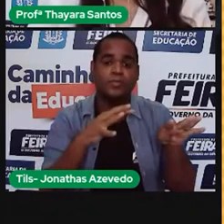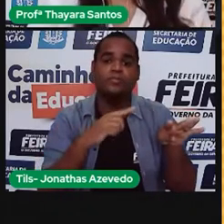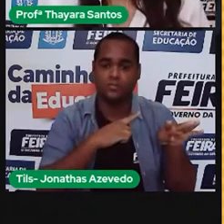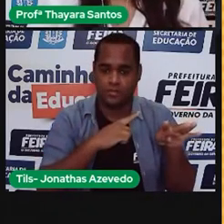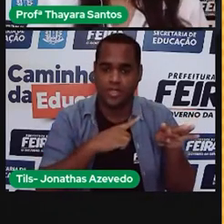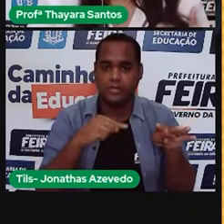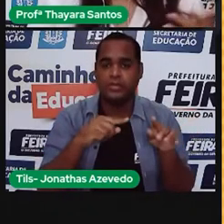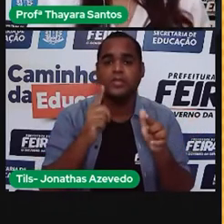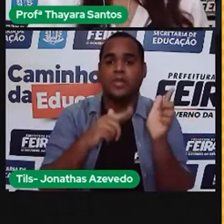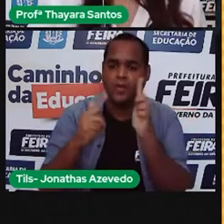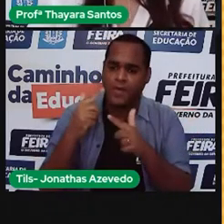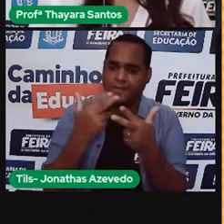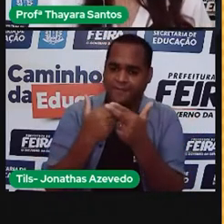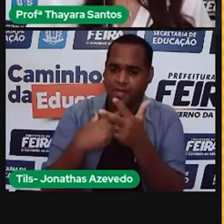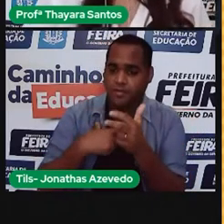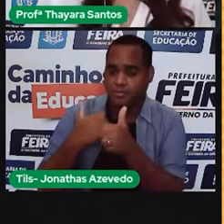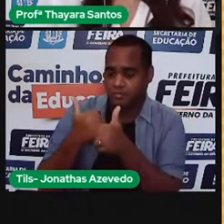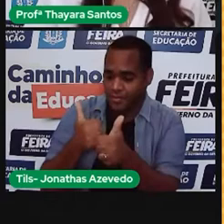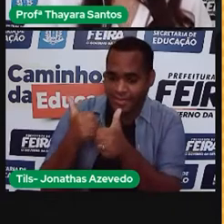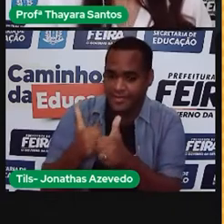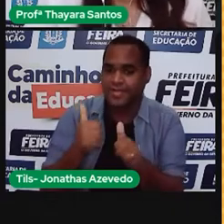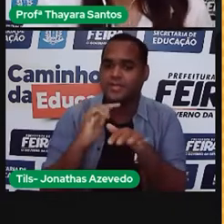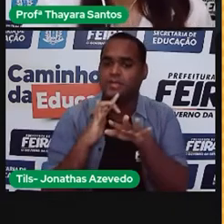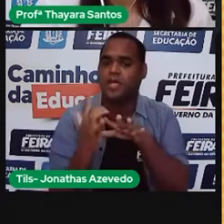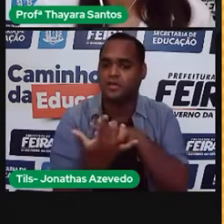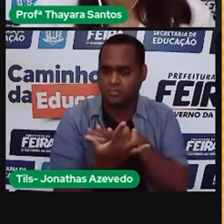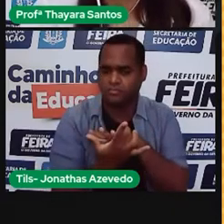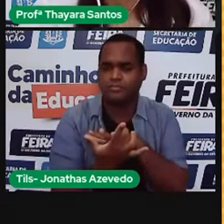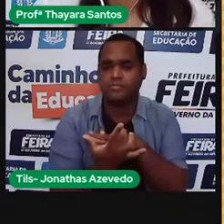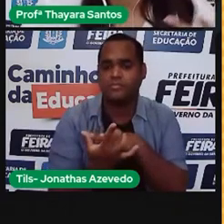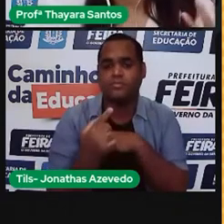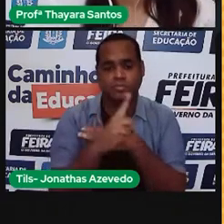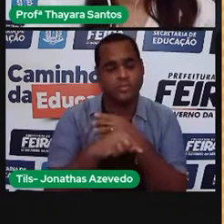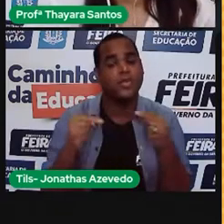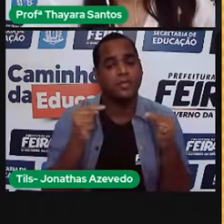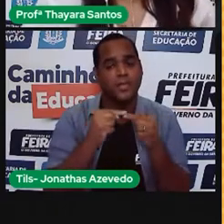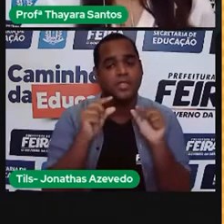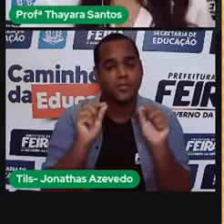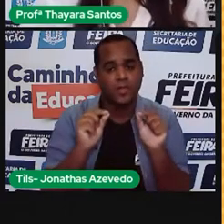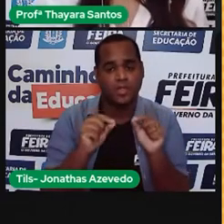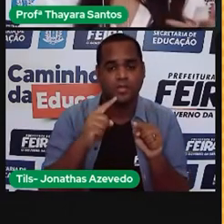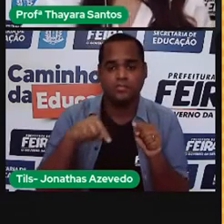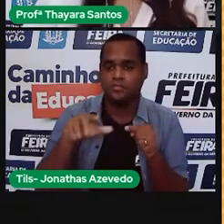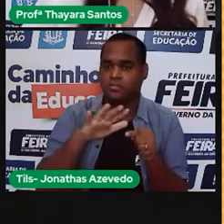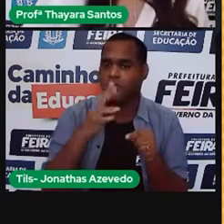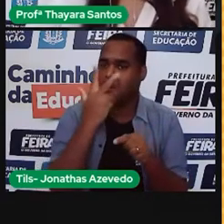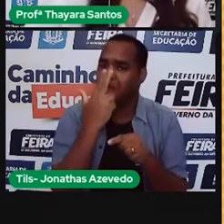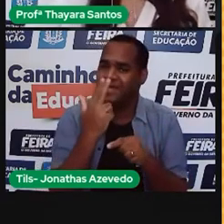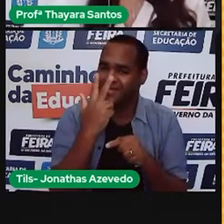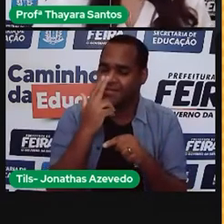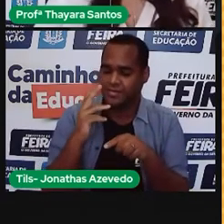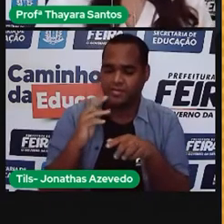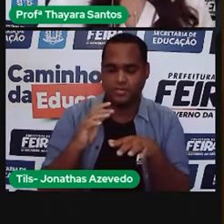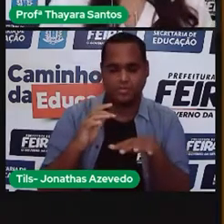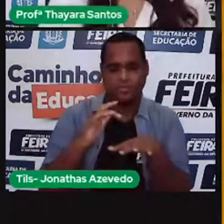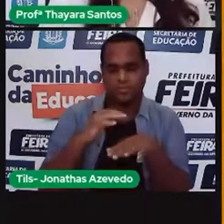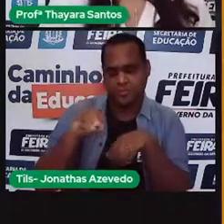ganhar seguidores nas redes sociais, então isso é um tipo de desinformação que é muito comum.